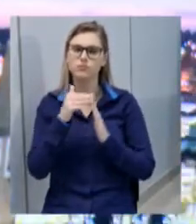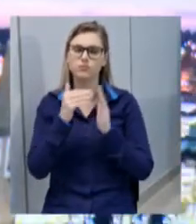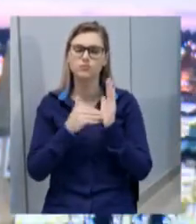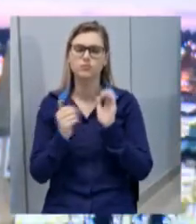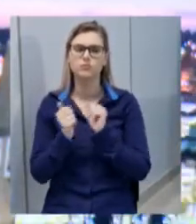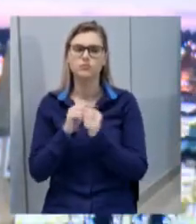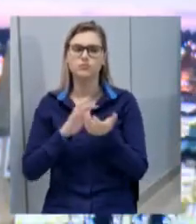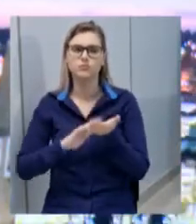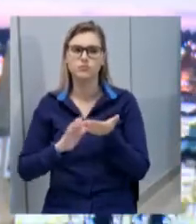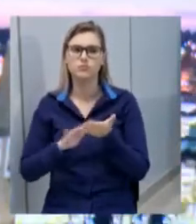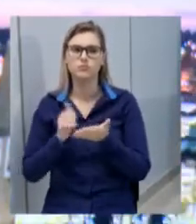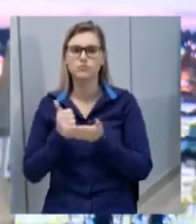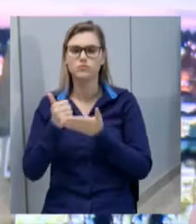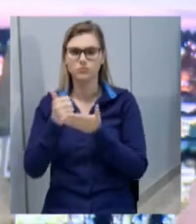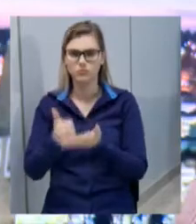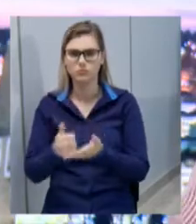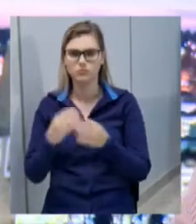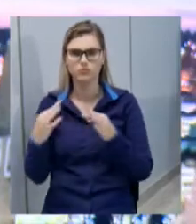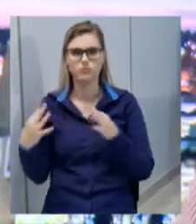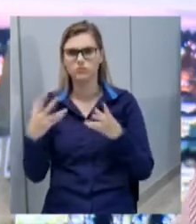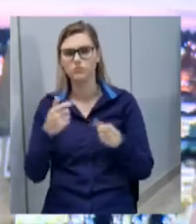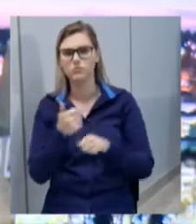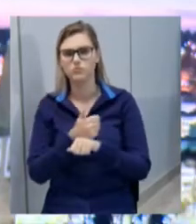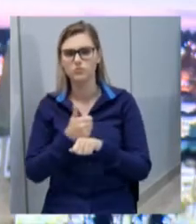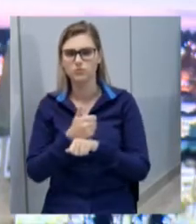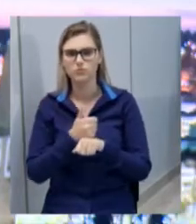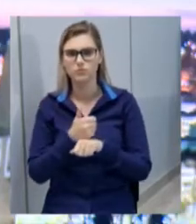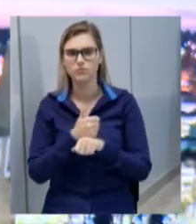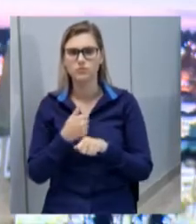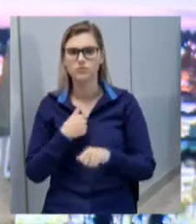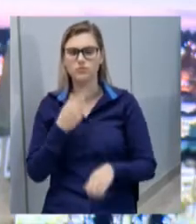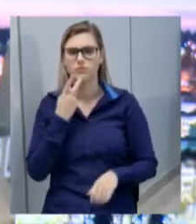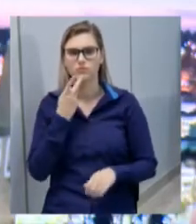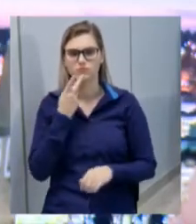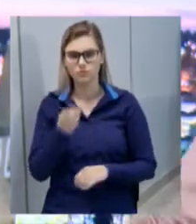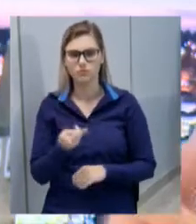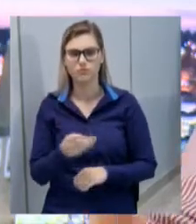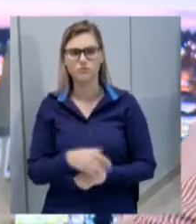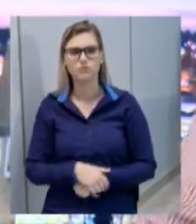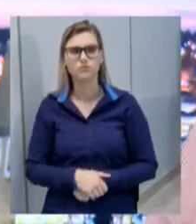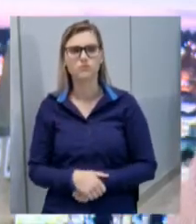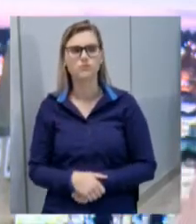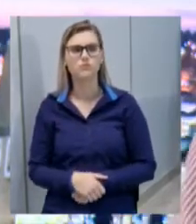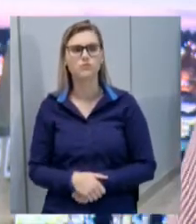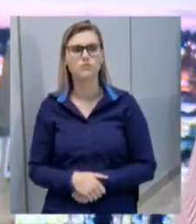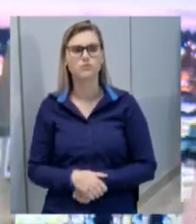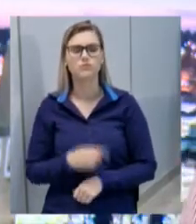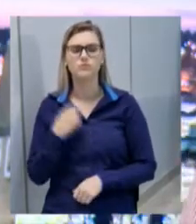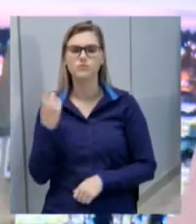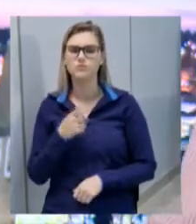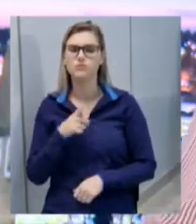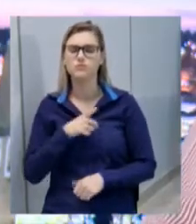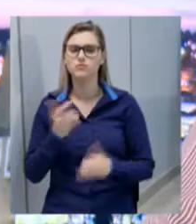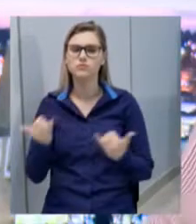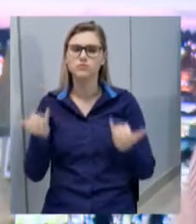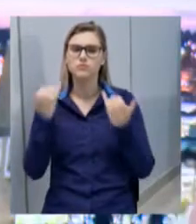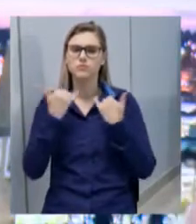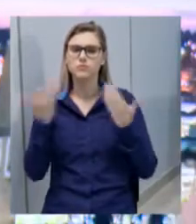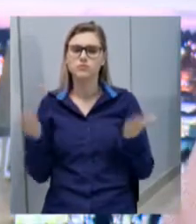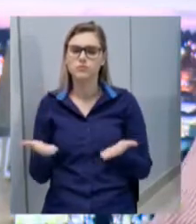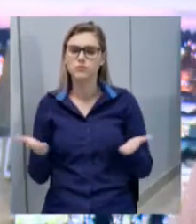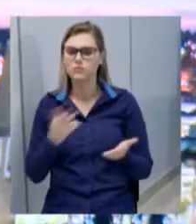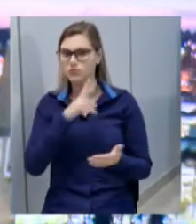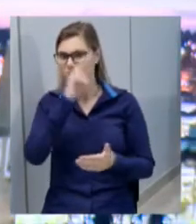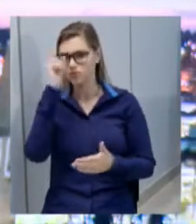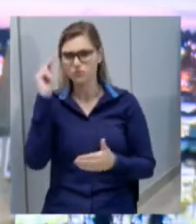o apoio de todos esses profissionais que eu acabei de citar, nós tivemos essa informação de que a Prefeitura hoje